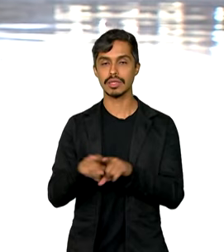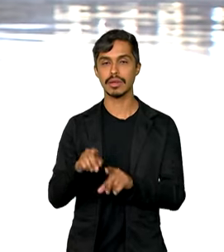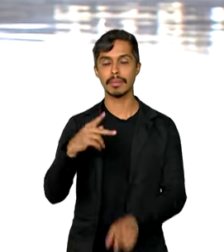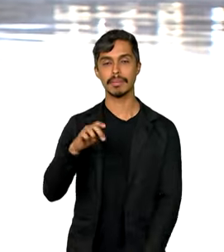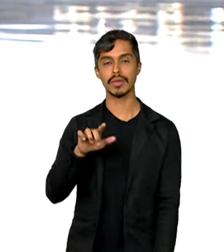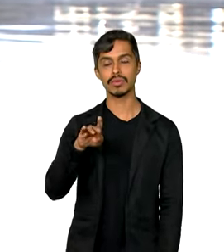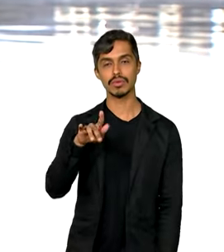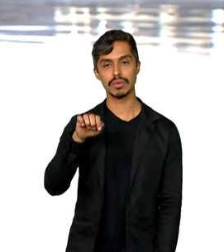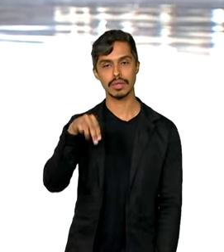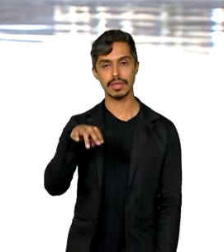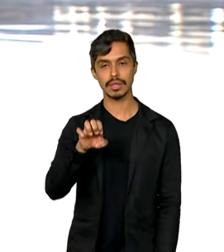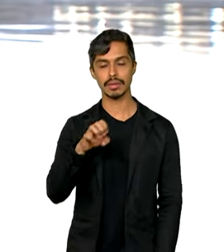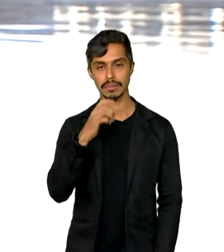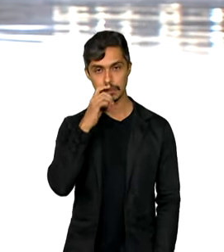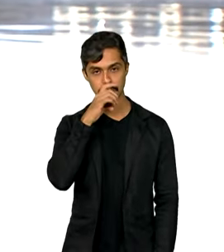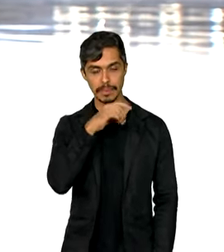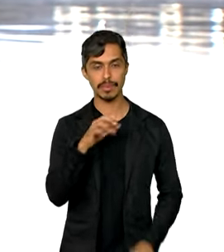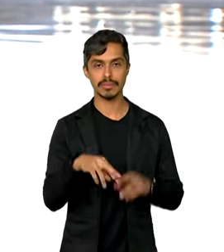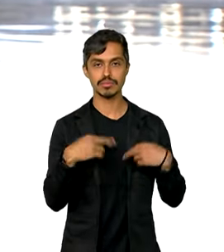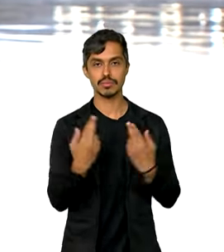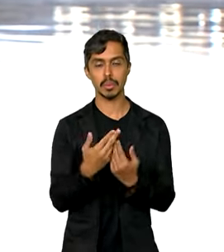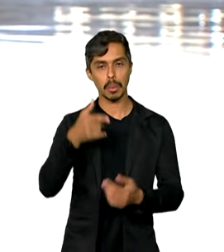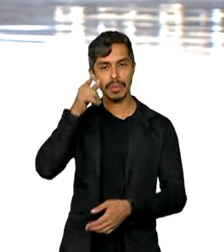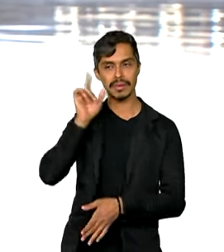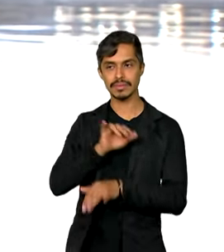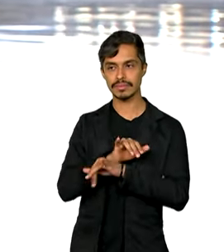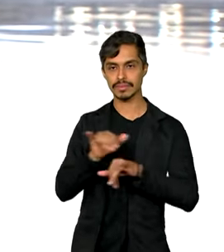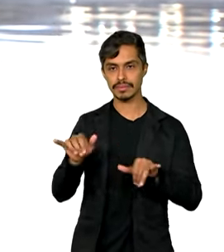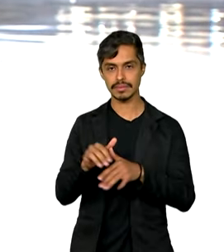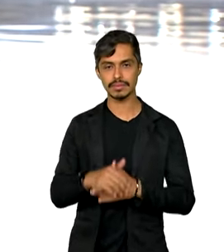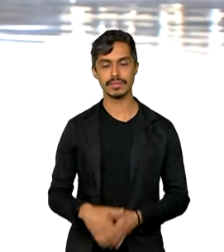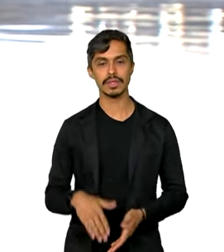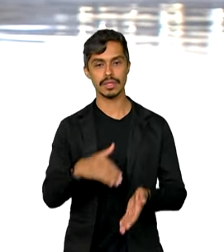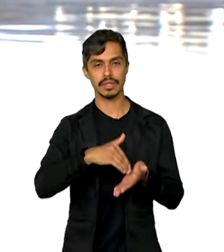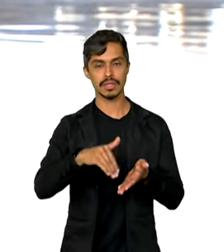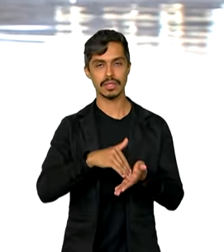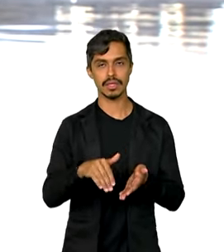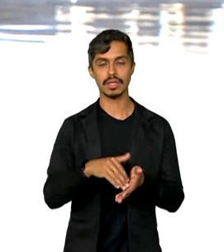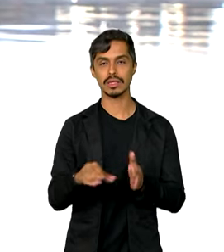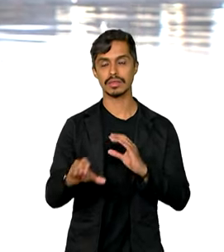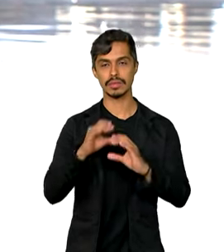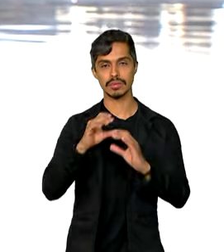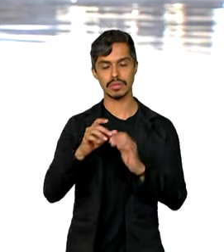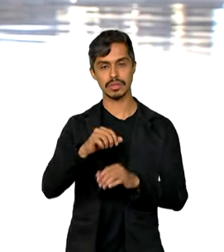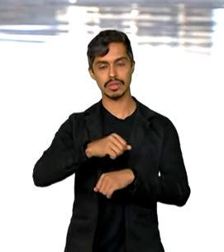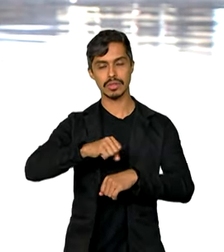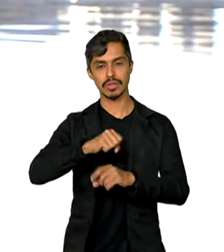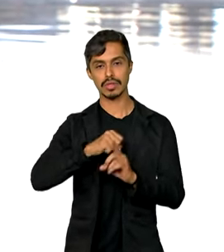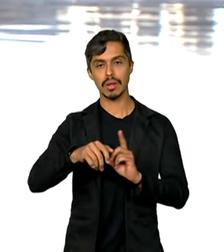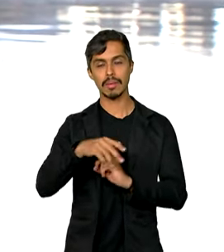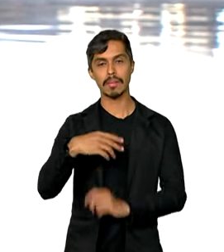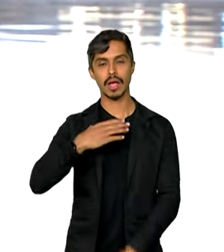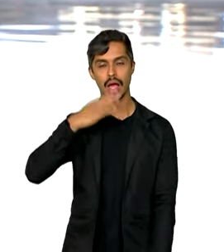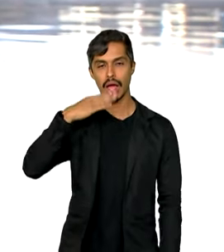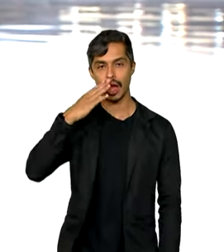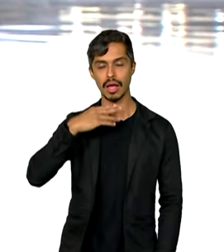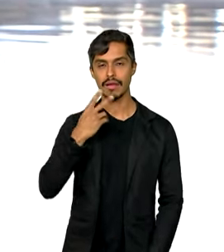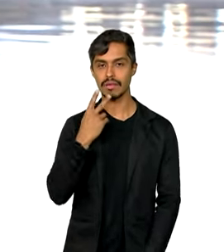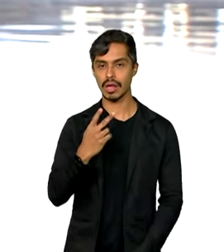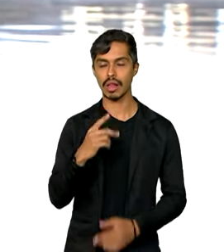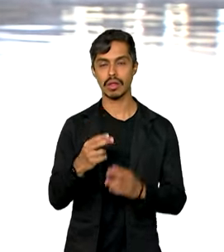reunião foi anunciada ontem pelo ministro-chefe da Secretaria de Comunicação Social, Paulo Pimenta, durante uma entrevista